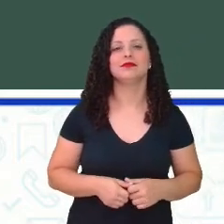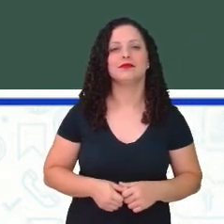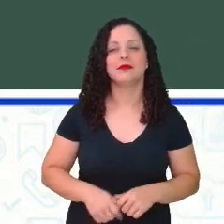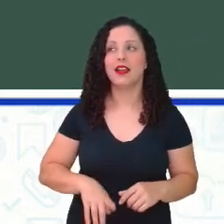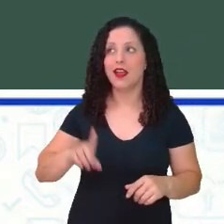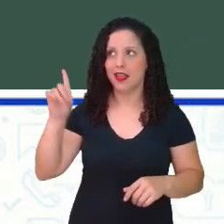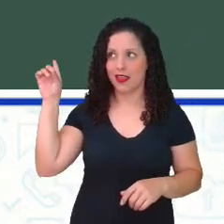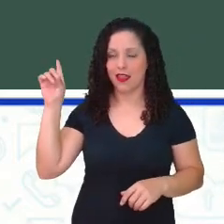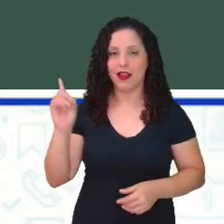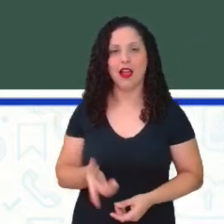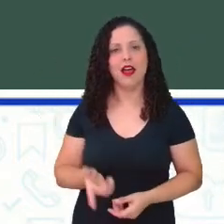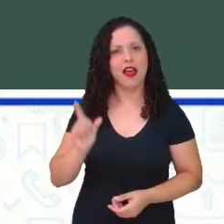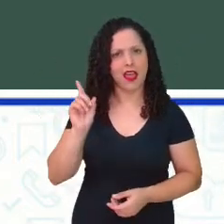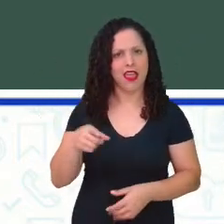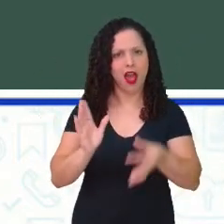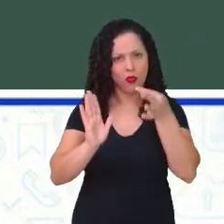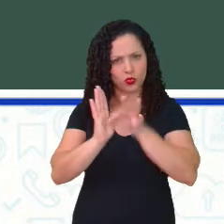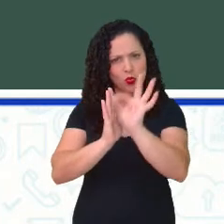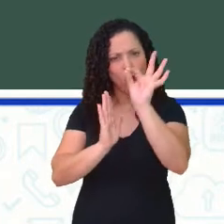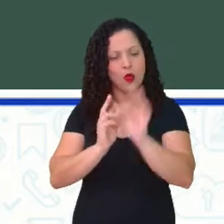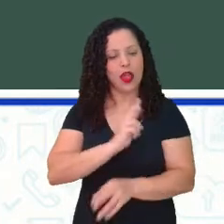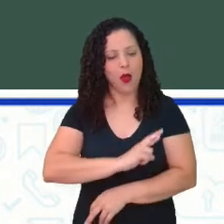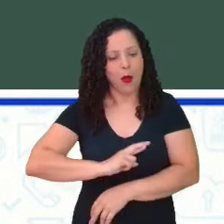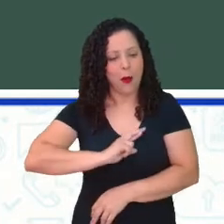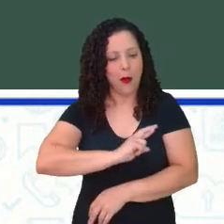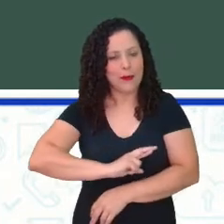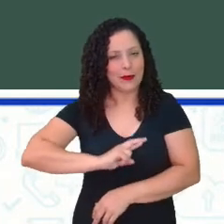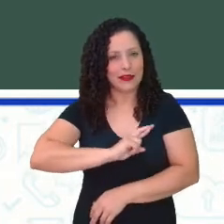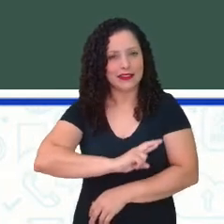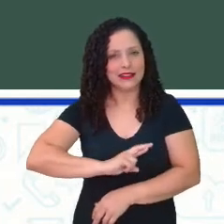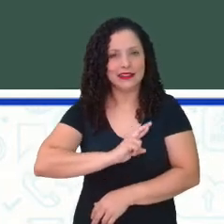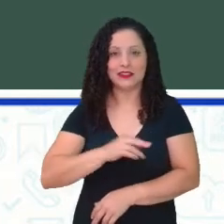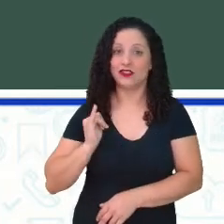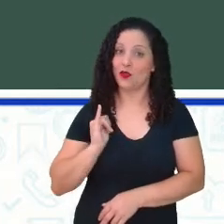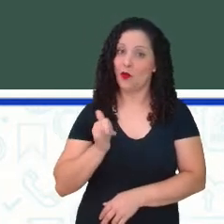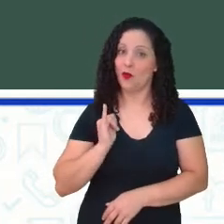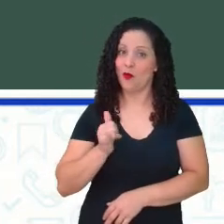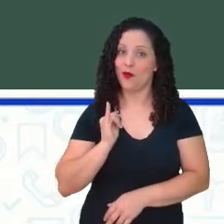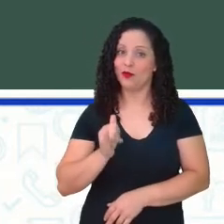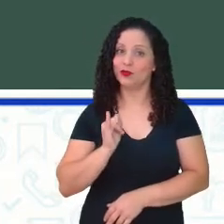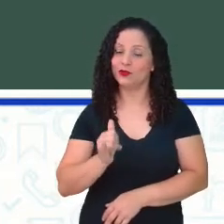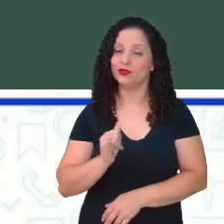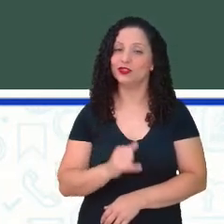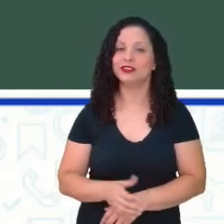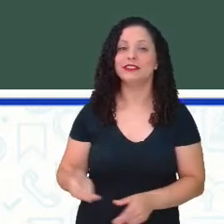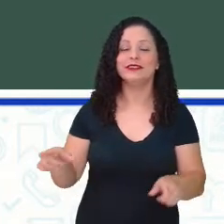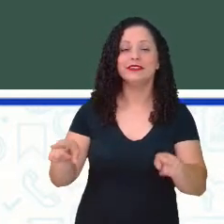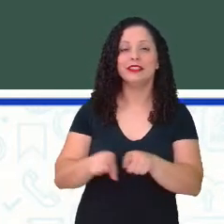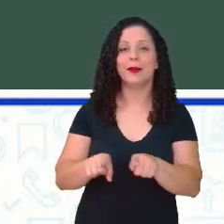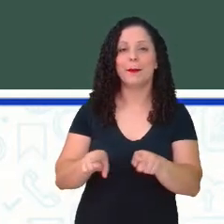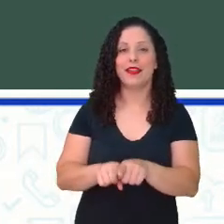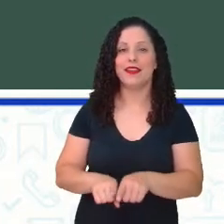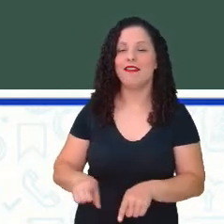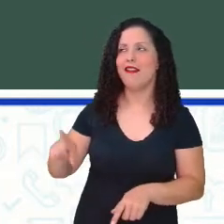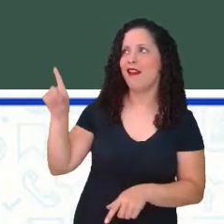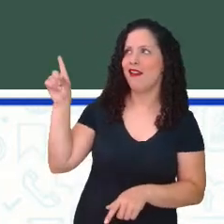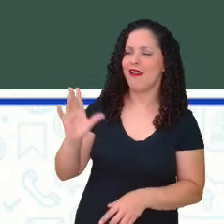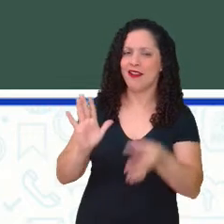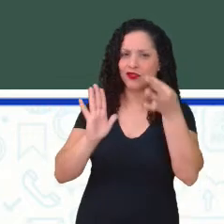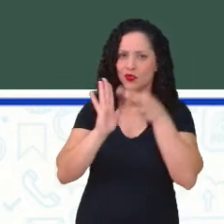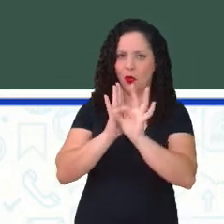autora de romances, contos e ensaios. É considerada uma das escritoras brasileiras